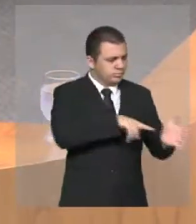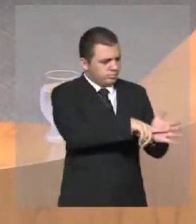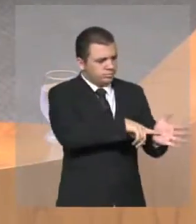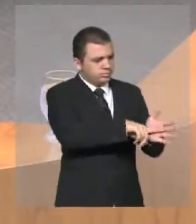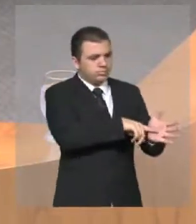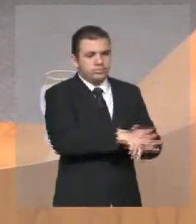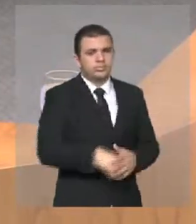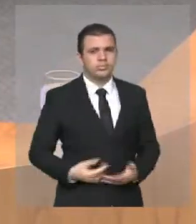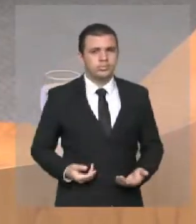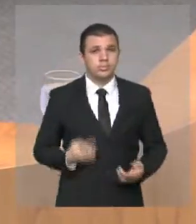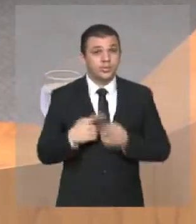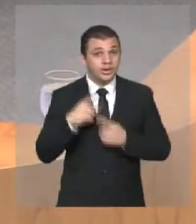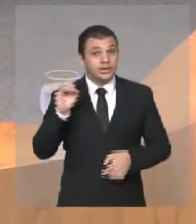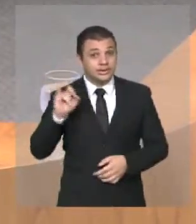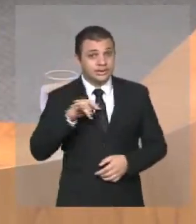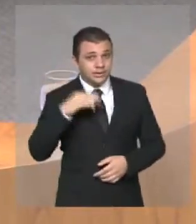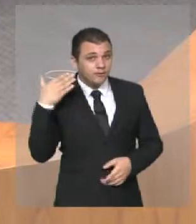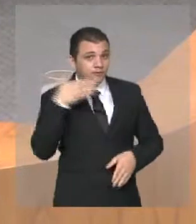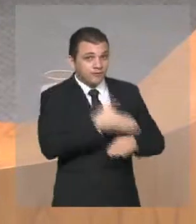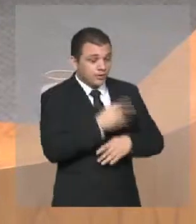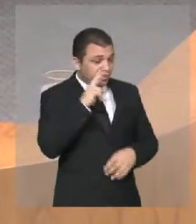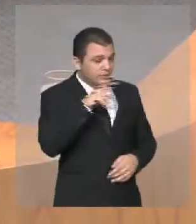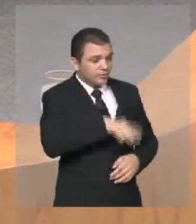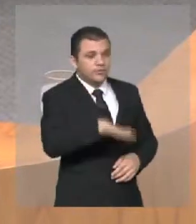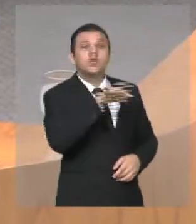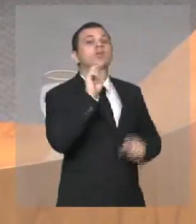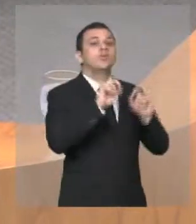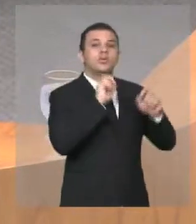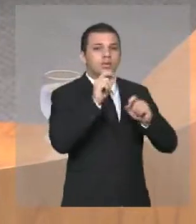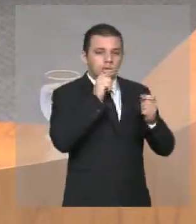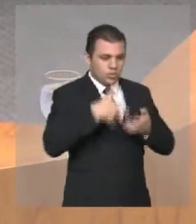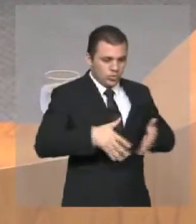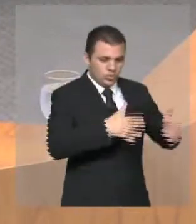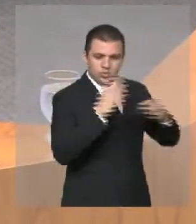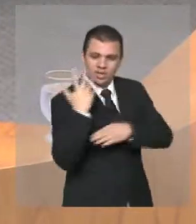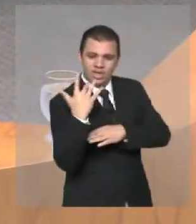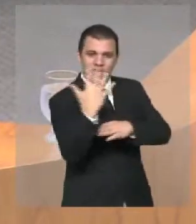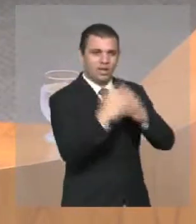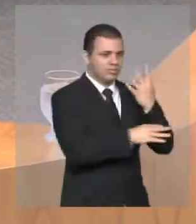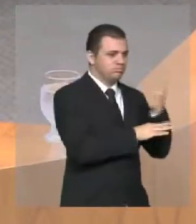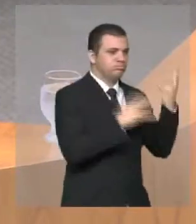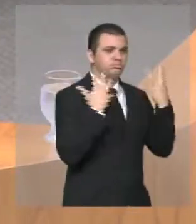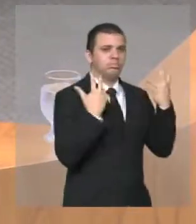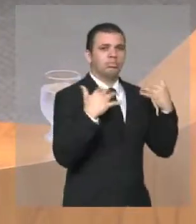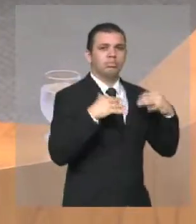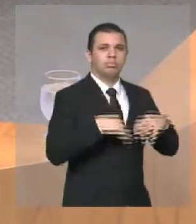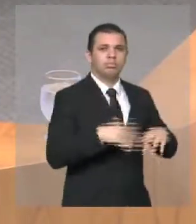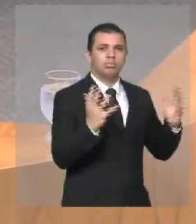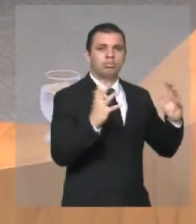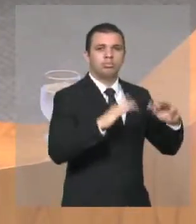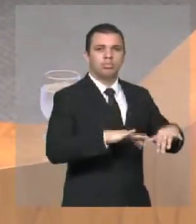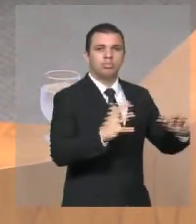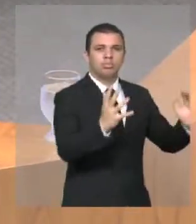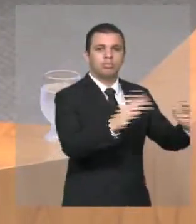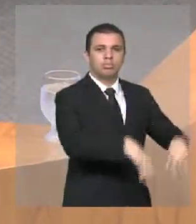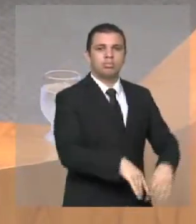constatar o desmatamento das matas ciliares, as margens do rio,